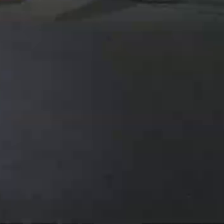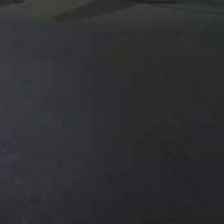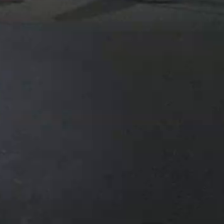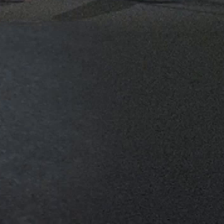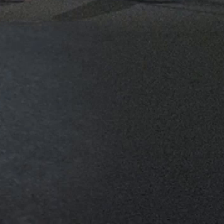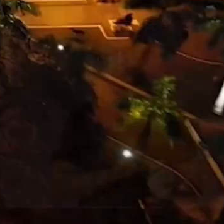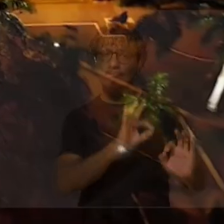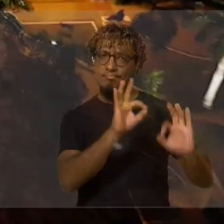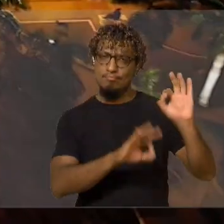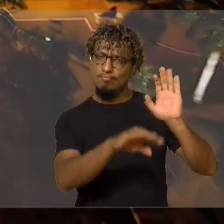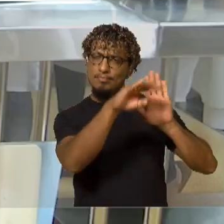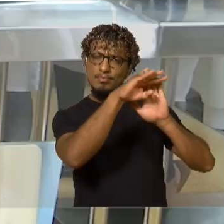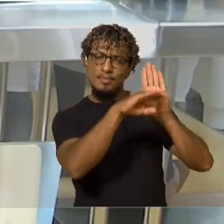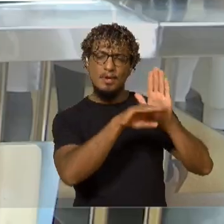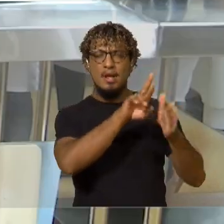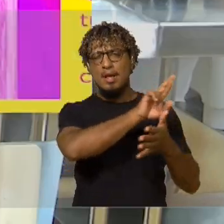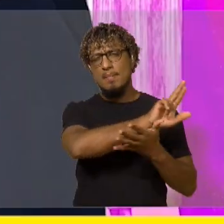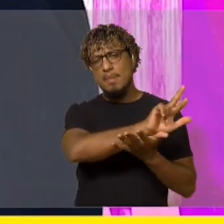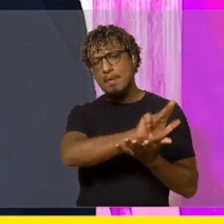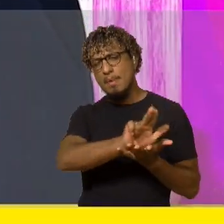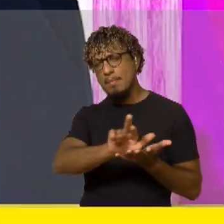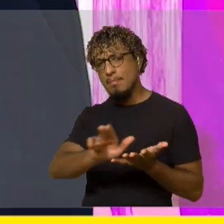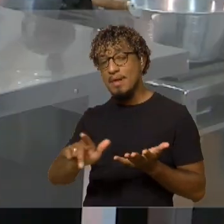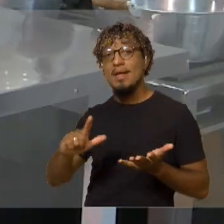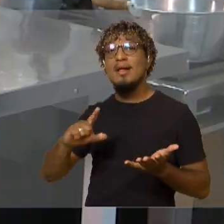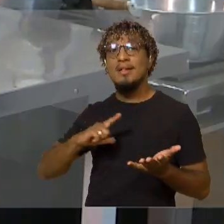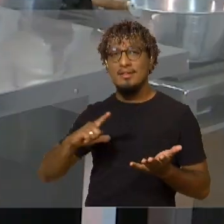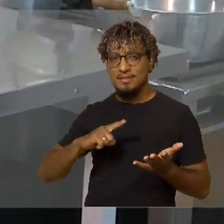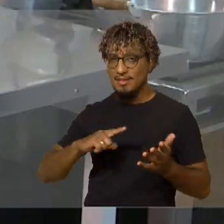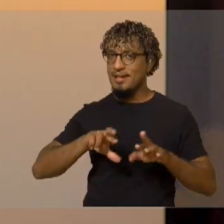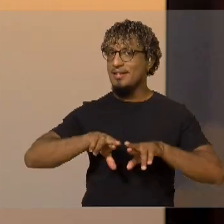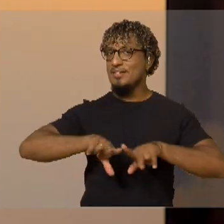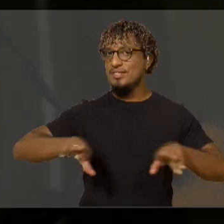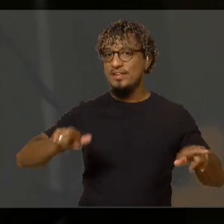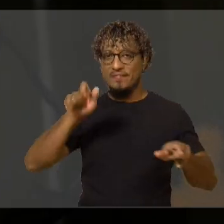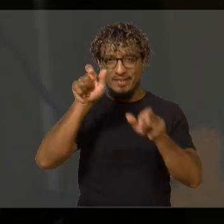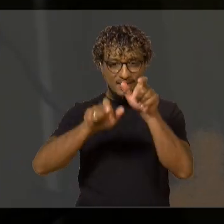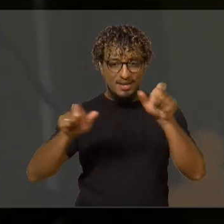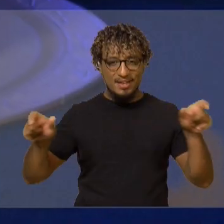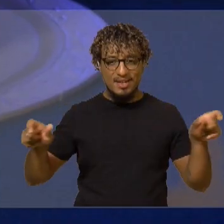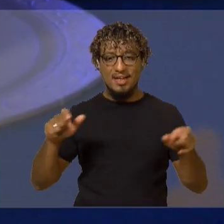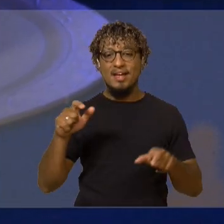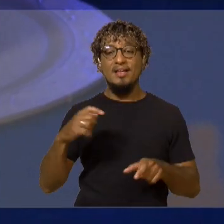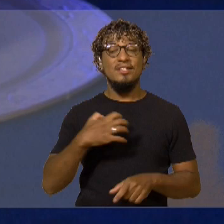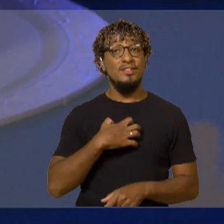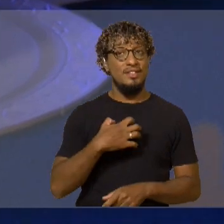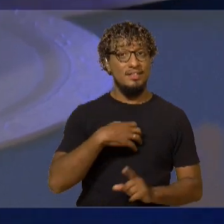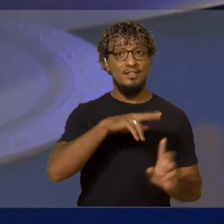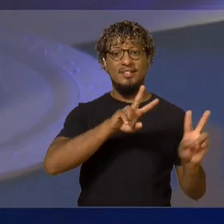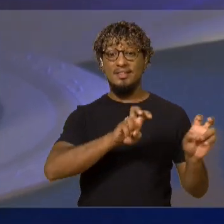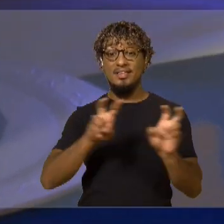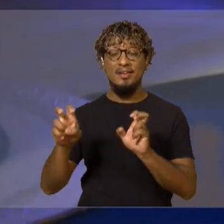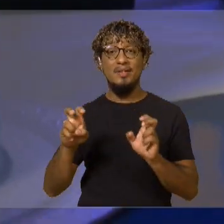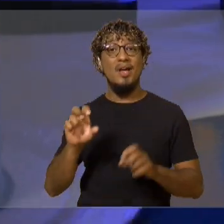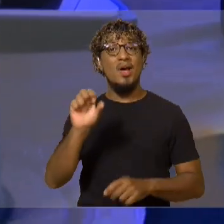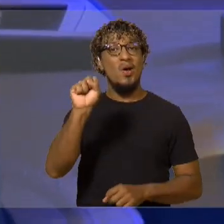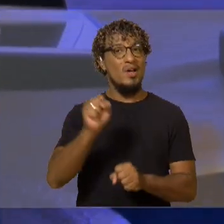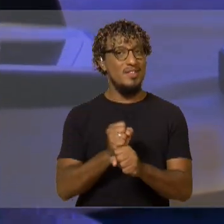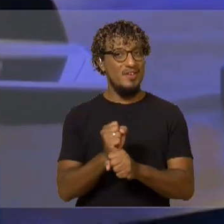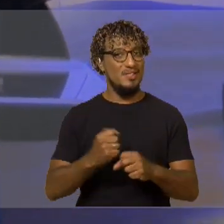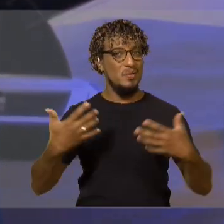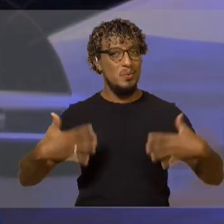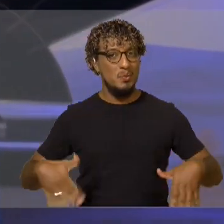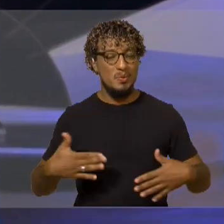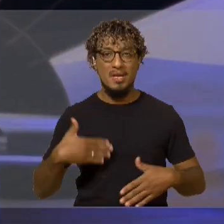Uma programação diversificada que contempla a pluralidade de rostos e temáticas. TV Ufima, 8 anos,